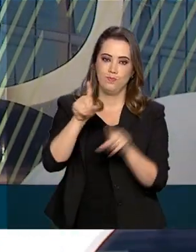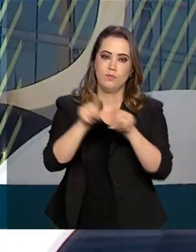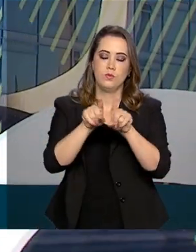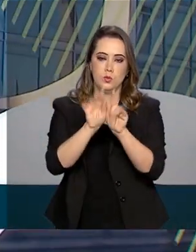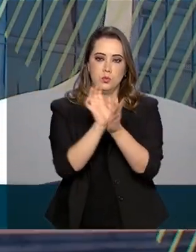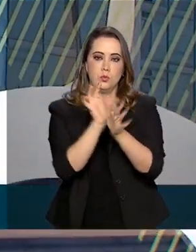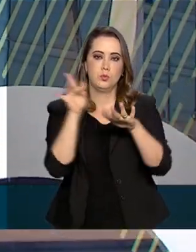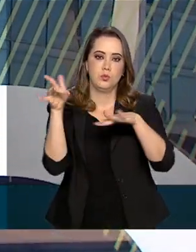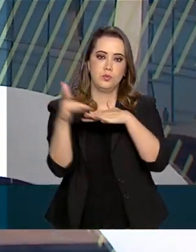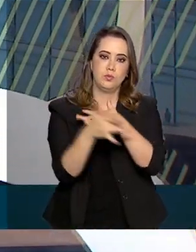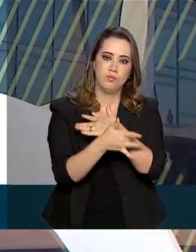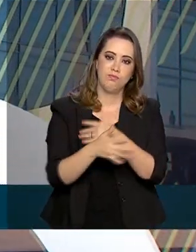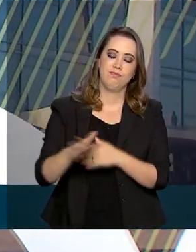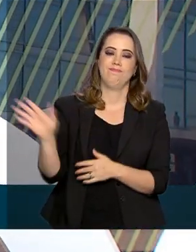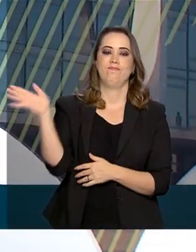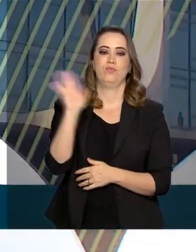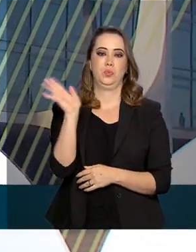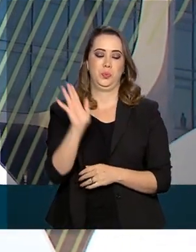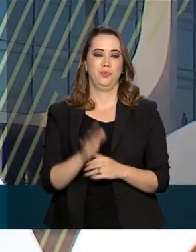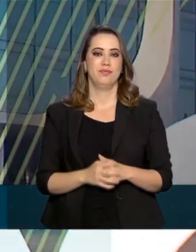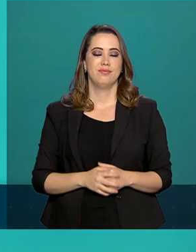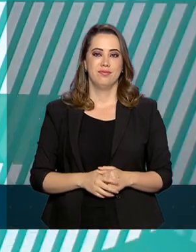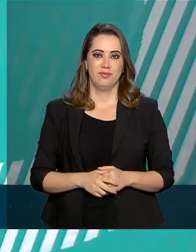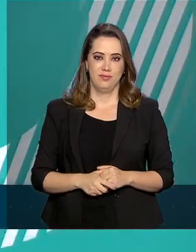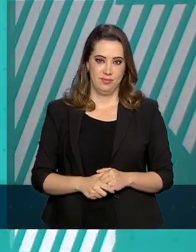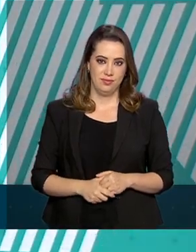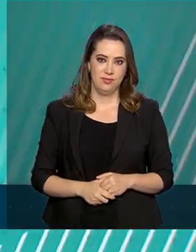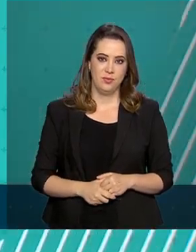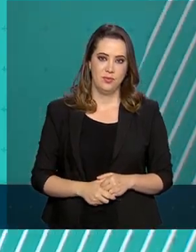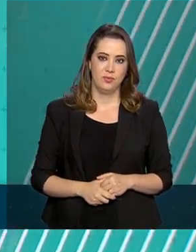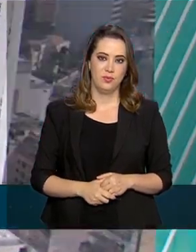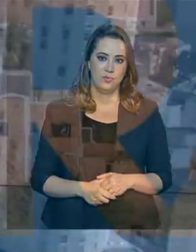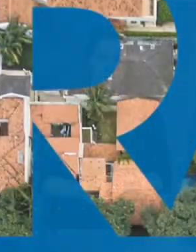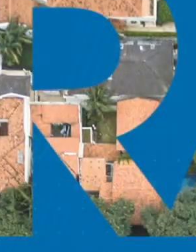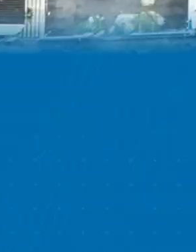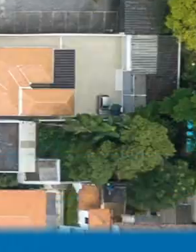pode nos acompanhar também pelas redes sociais. Até a próxima edição.